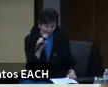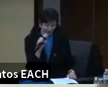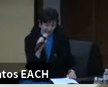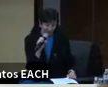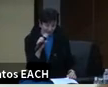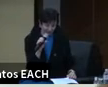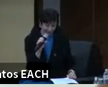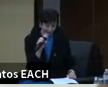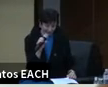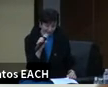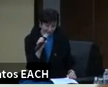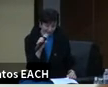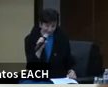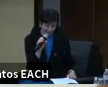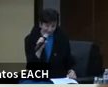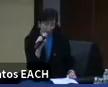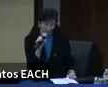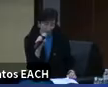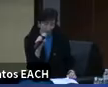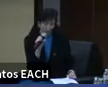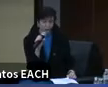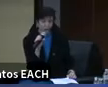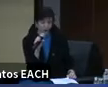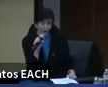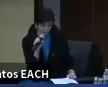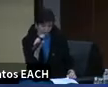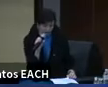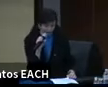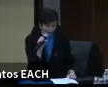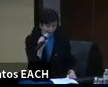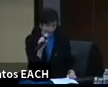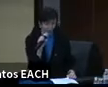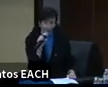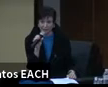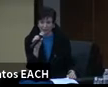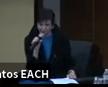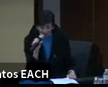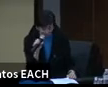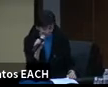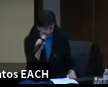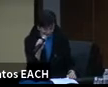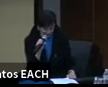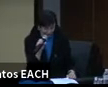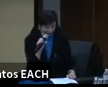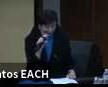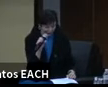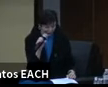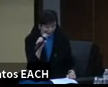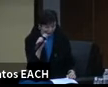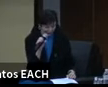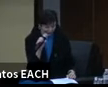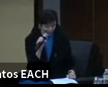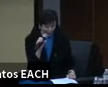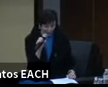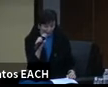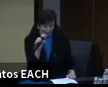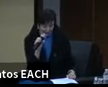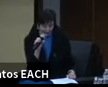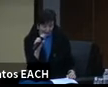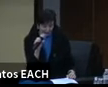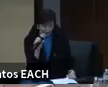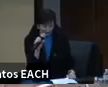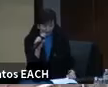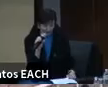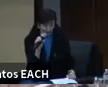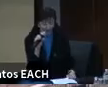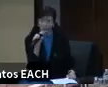conter a emergência de grupos com discursos de ódio e disseminação de notícias falsas, se tornaram ferramentas